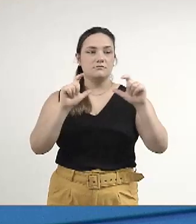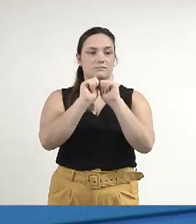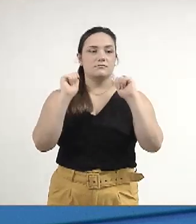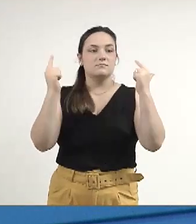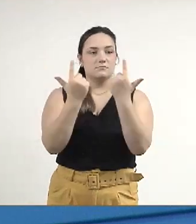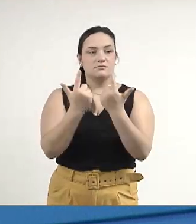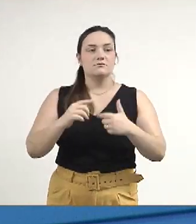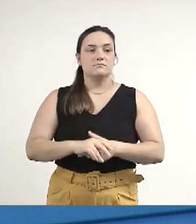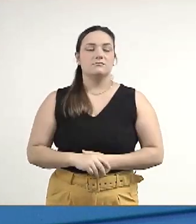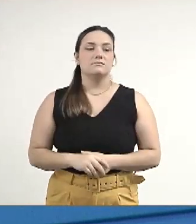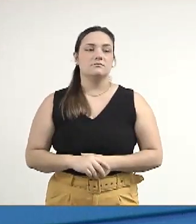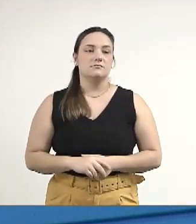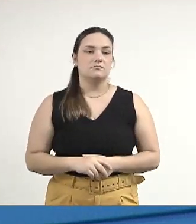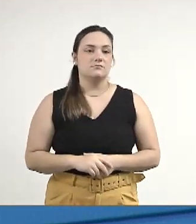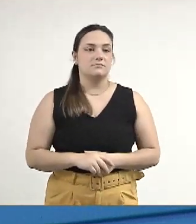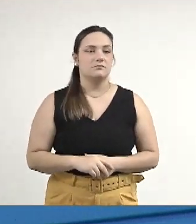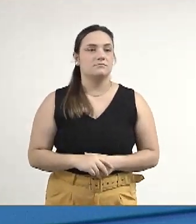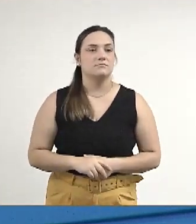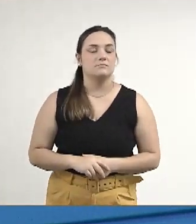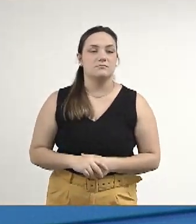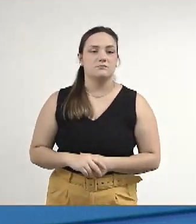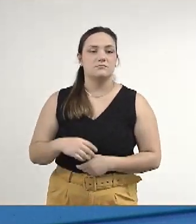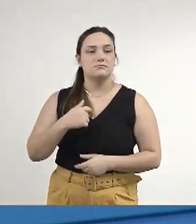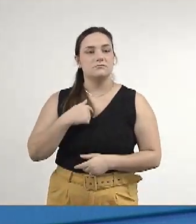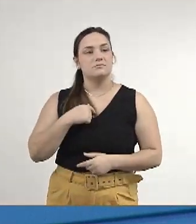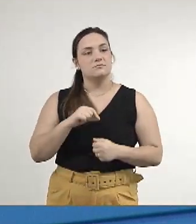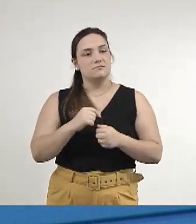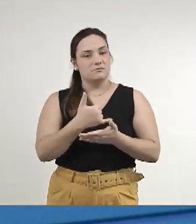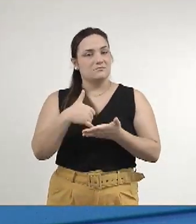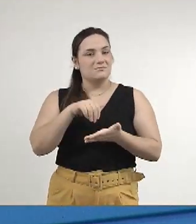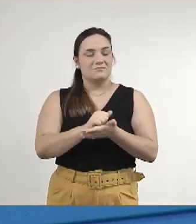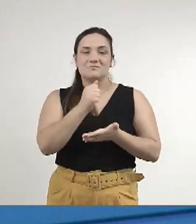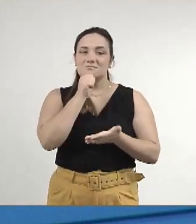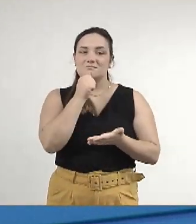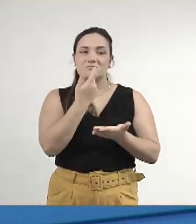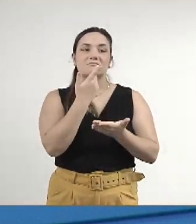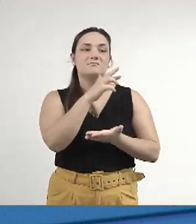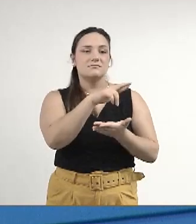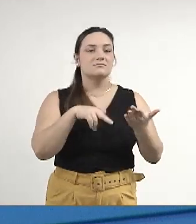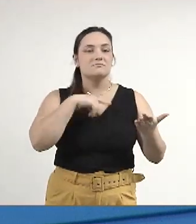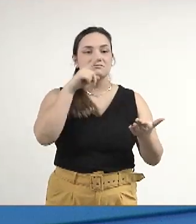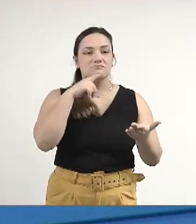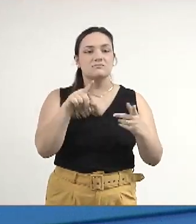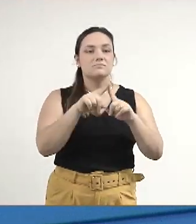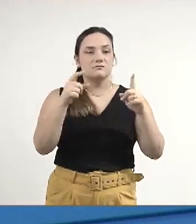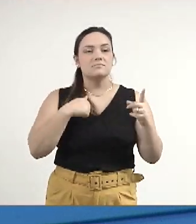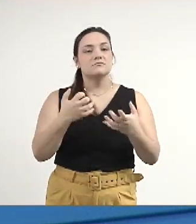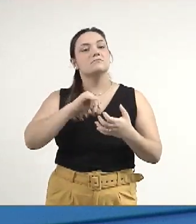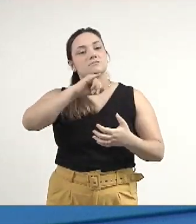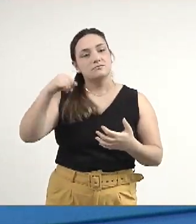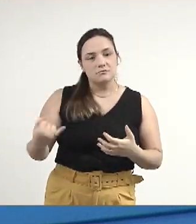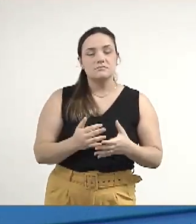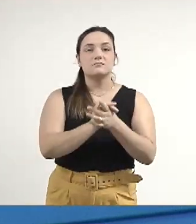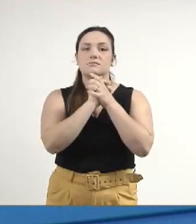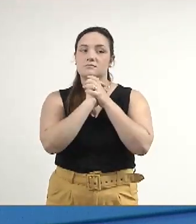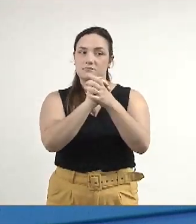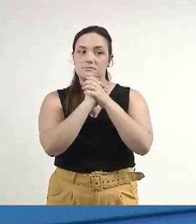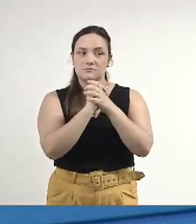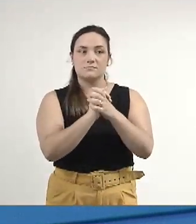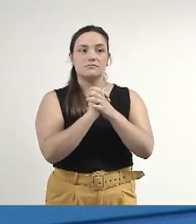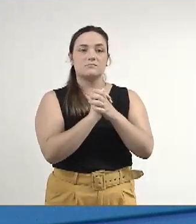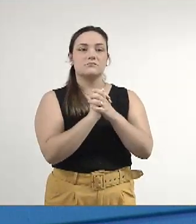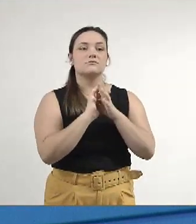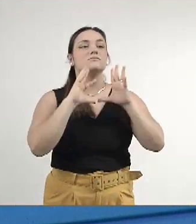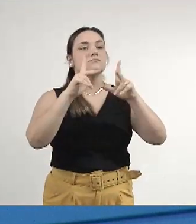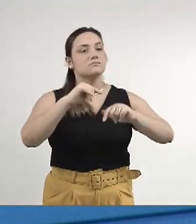Assembleia. Sr. Presidente, eu me inscrevi, mas a senhora não trouxe em tempo para poder ler o meu requerimento, mas eu aproveito e ensejo para parabenizar todos os